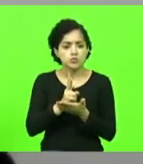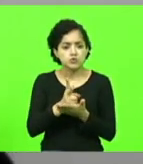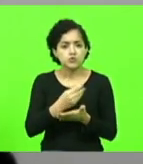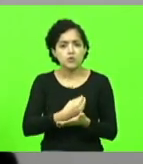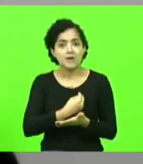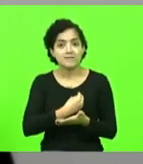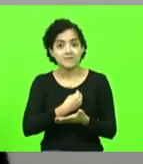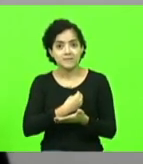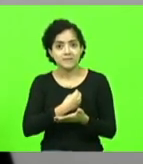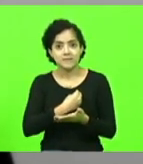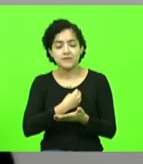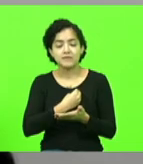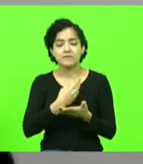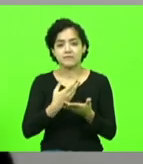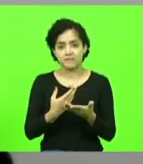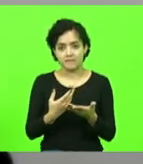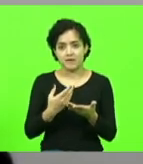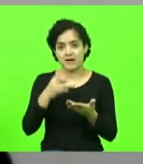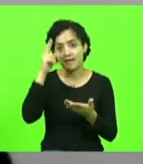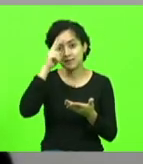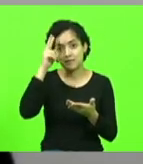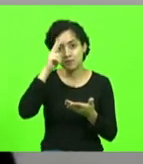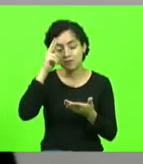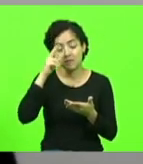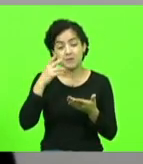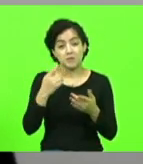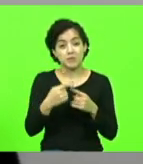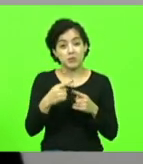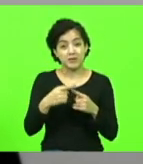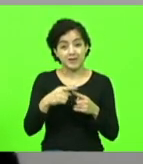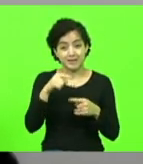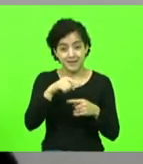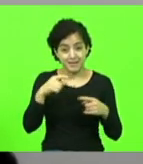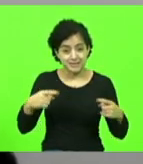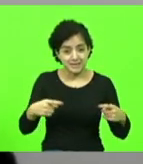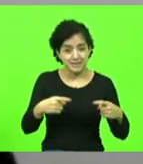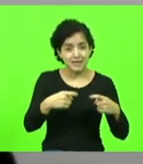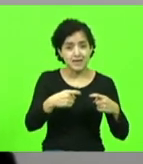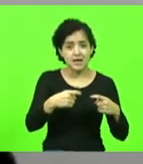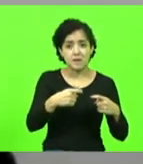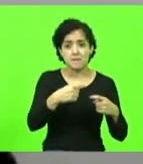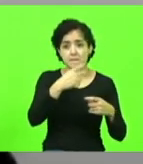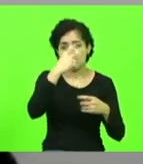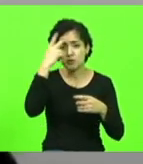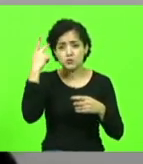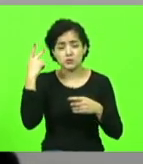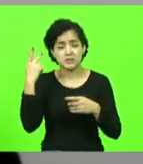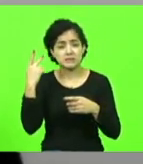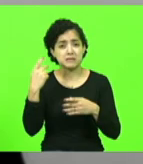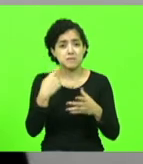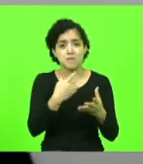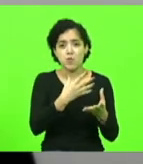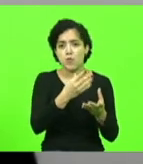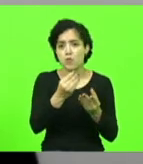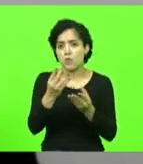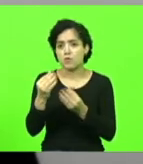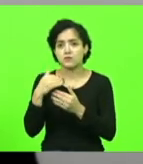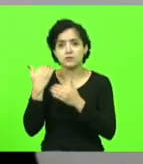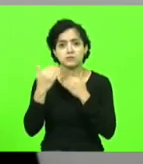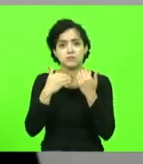memória, desse conflito que ceifou a vida de milhares de pessoas, e que trouxe